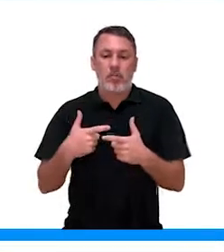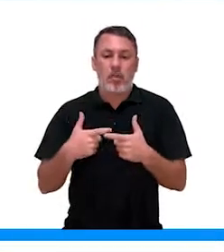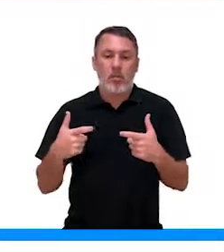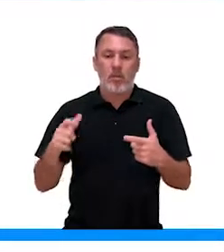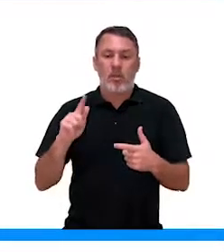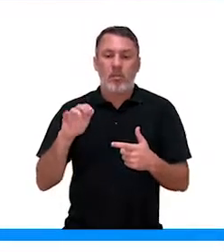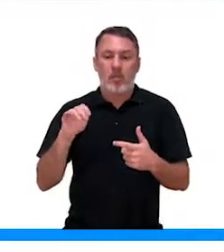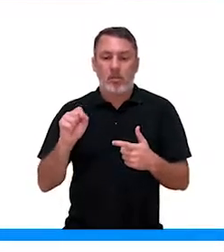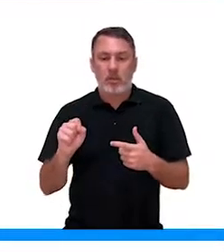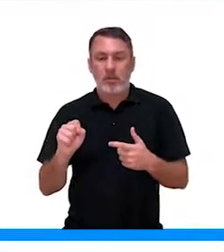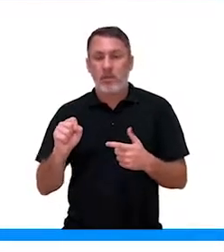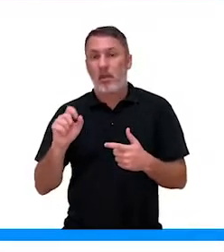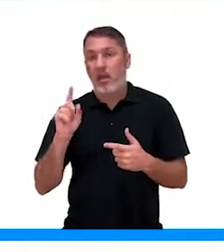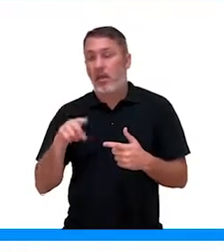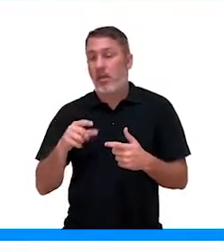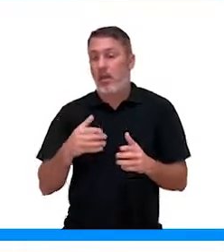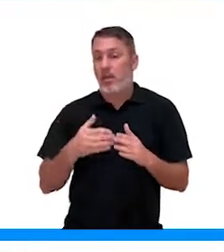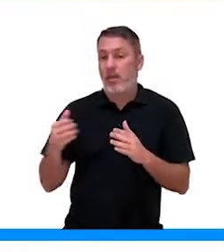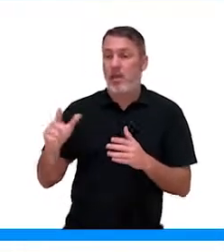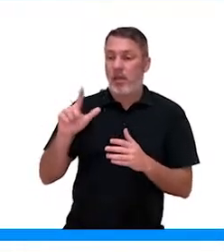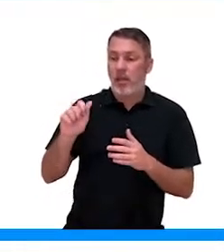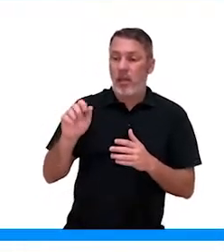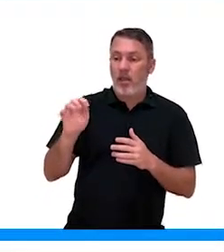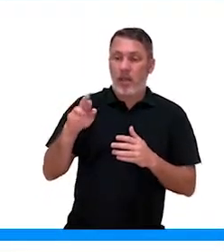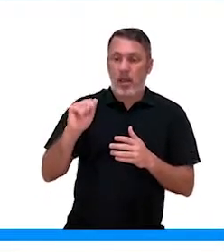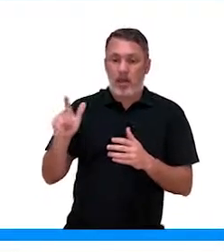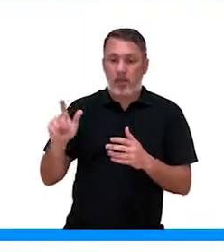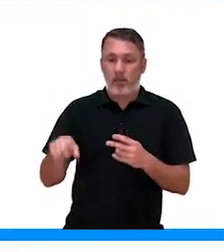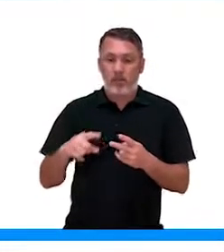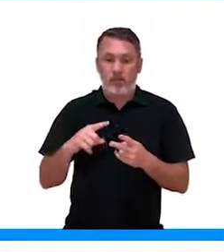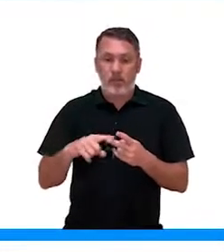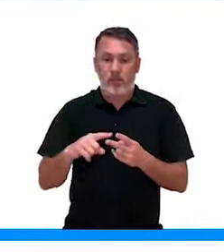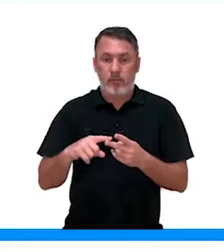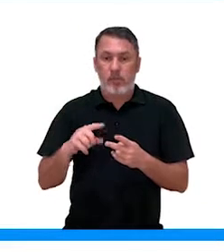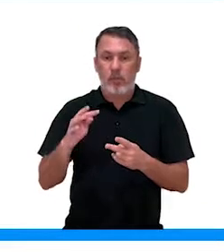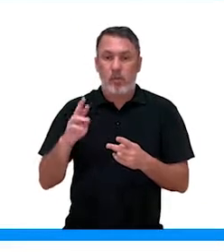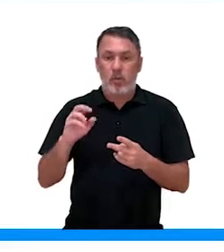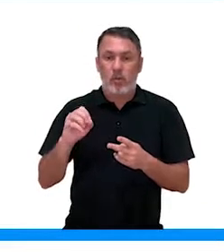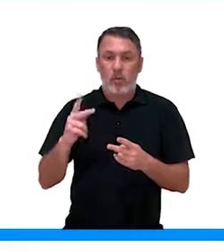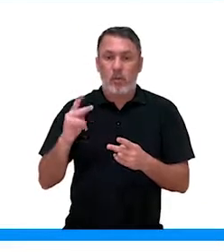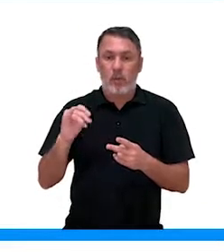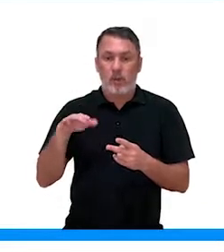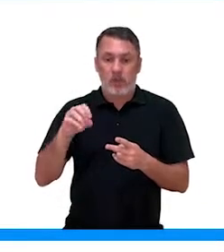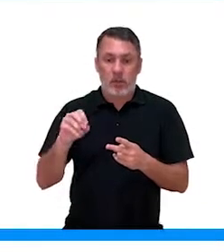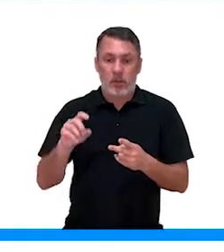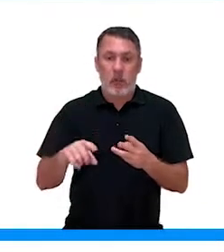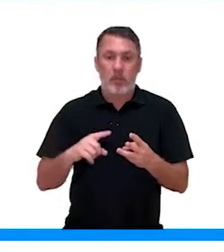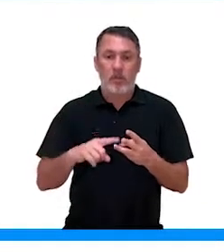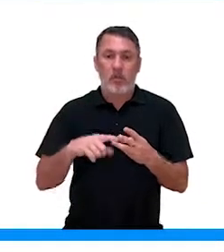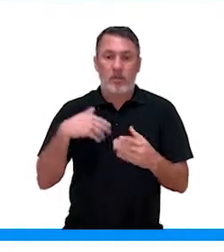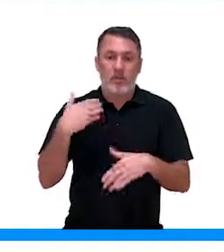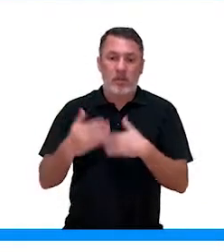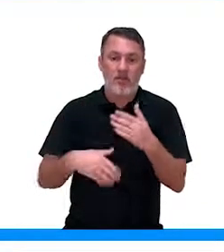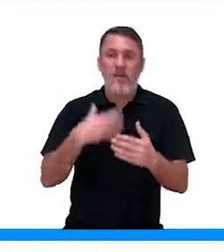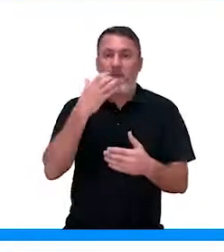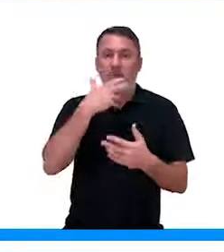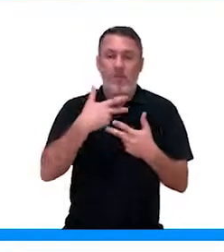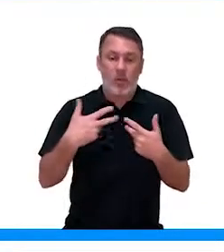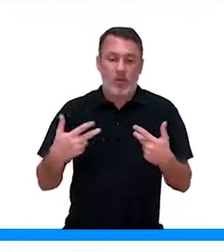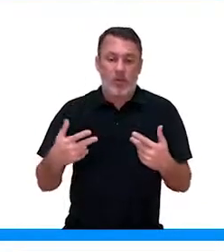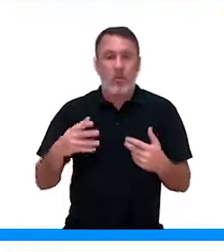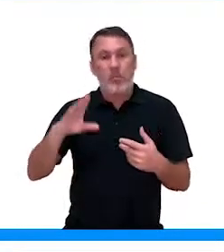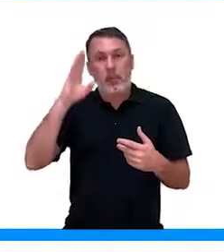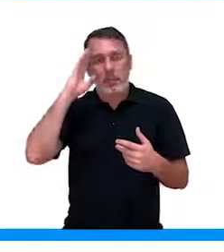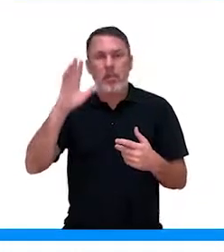o crescimento de gemas laterais, os tropismos e o desenvolvimento de frutos. Isso como